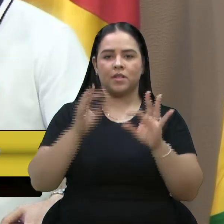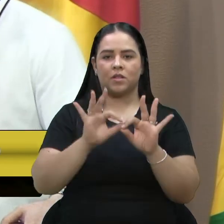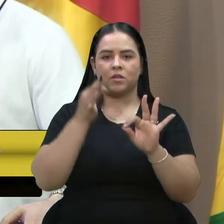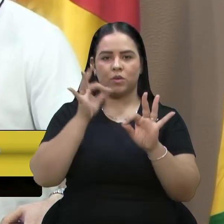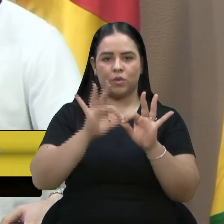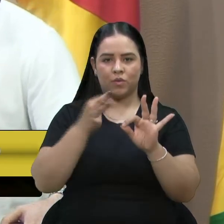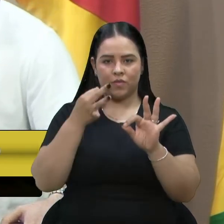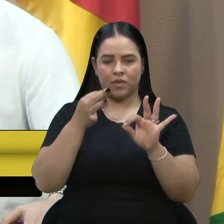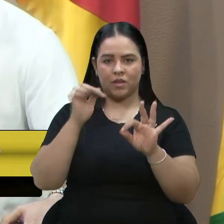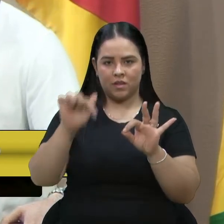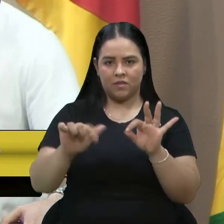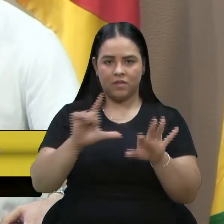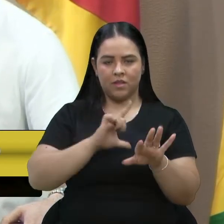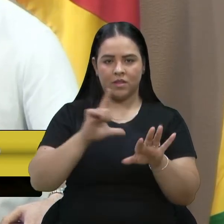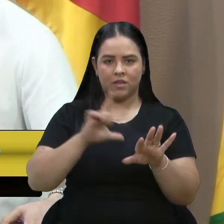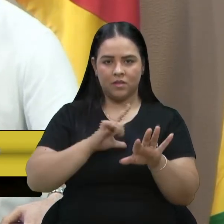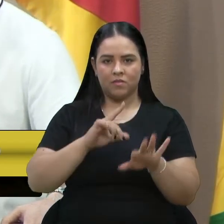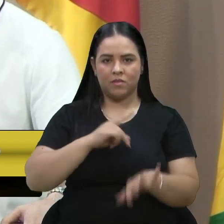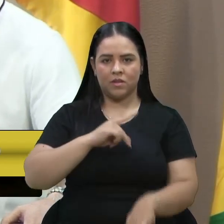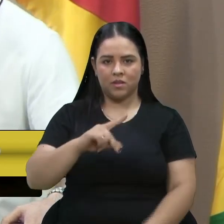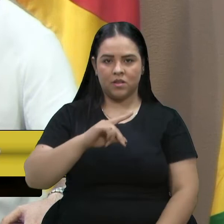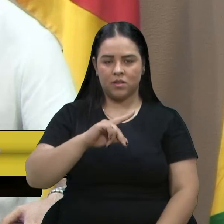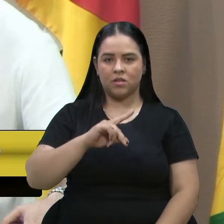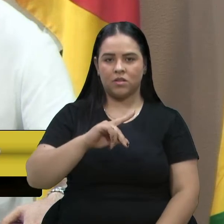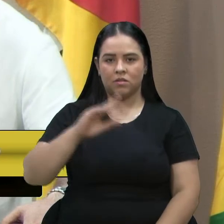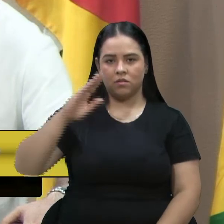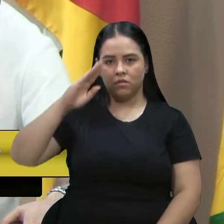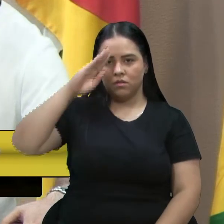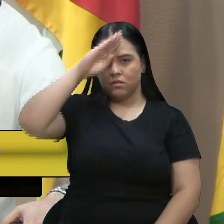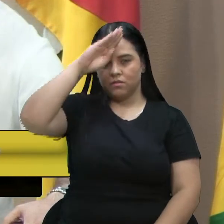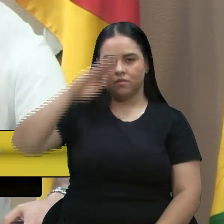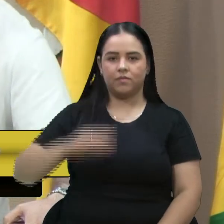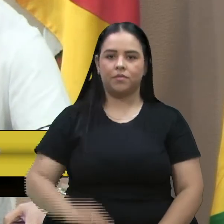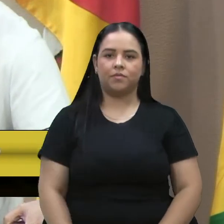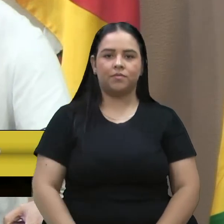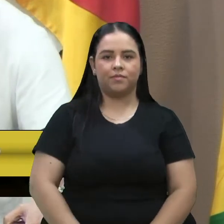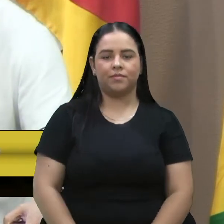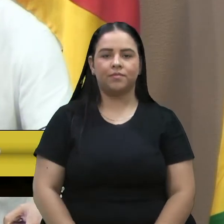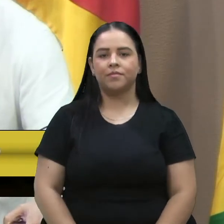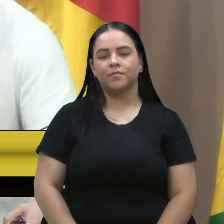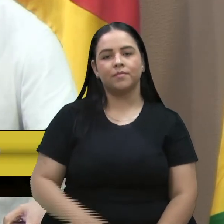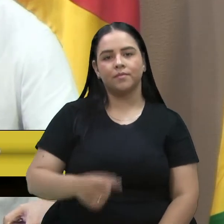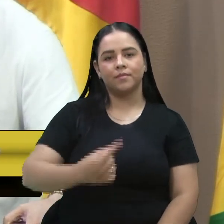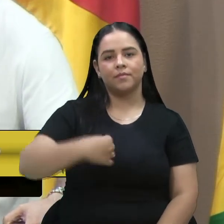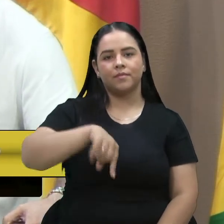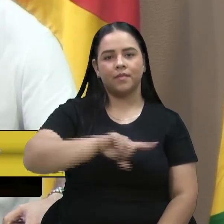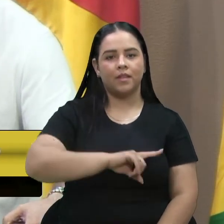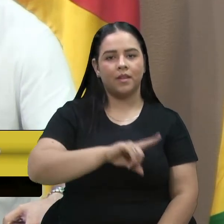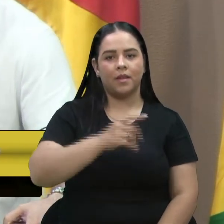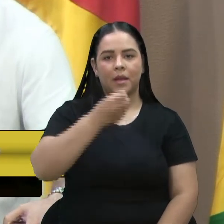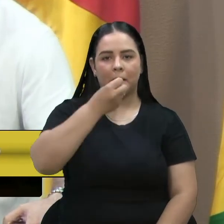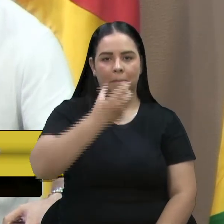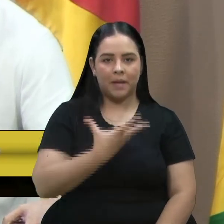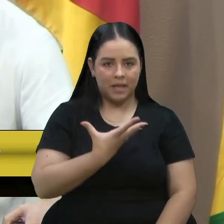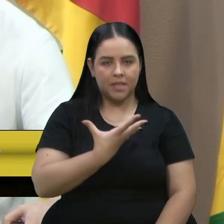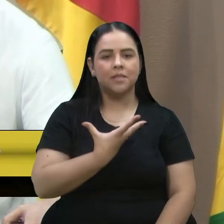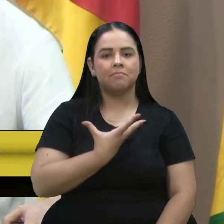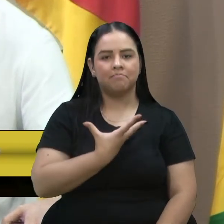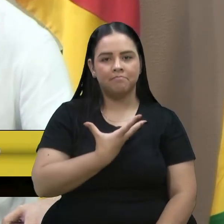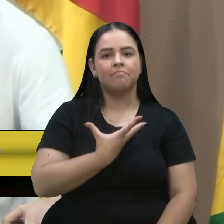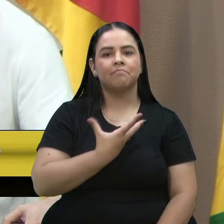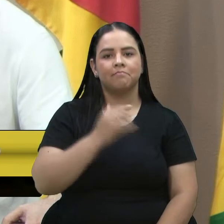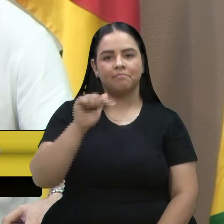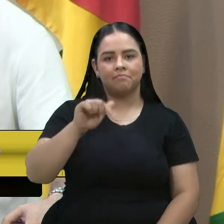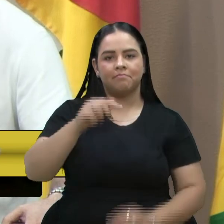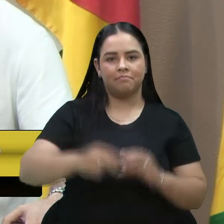vai receber nosso presidente Jair Messias Bolsonaro e que a gente o receba muito bem por essa